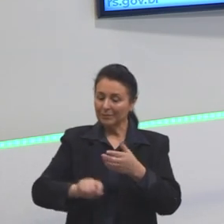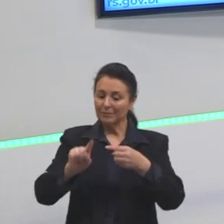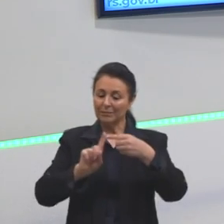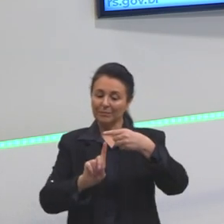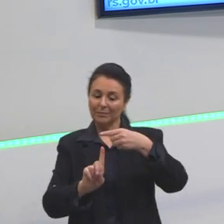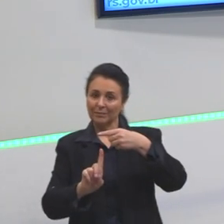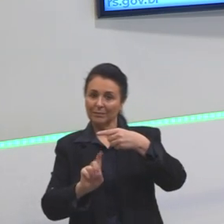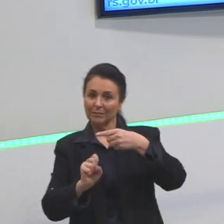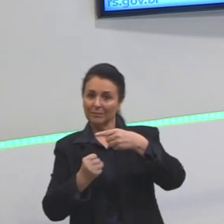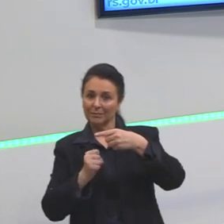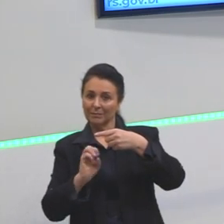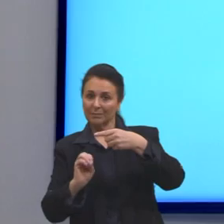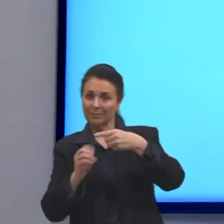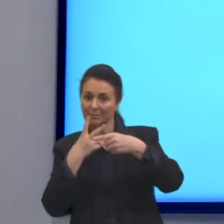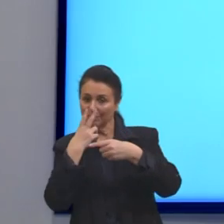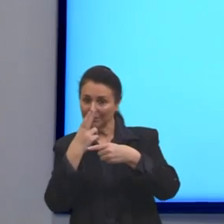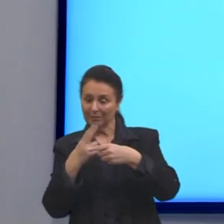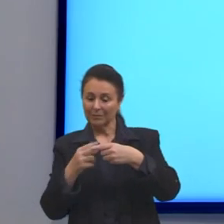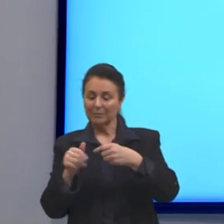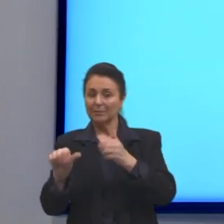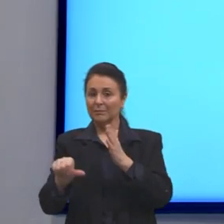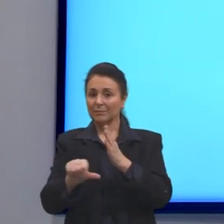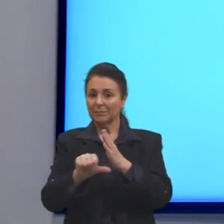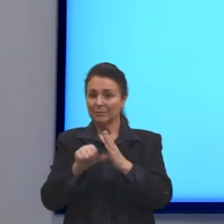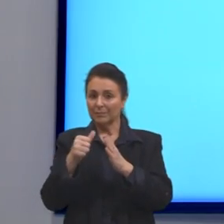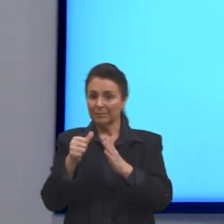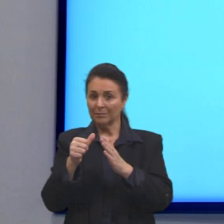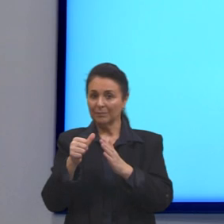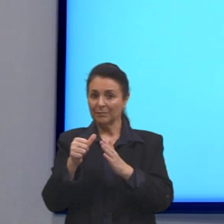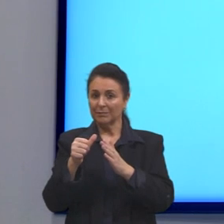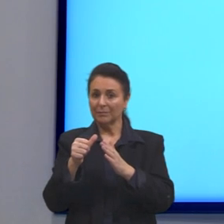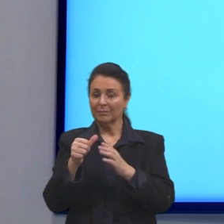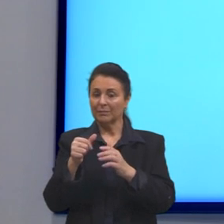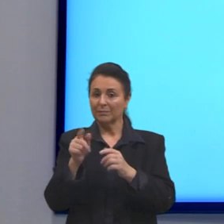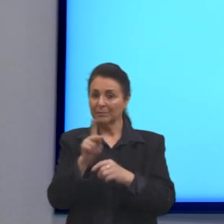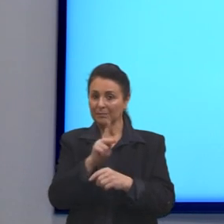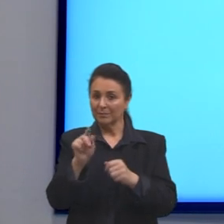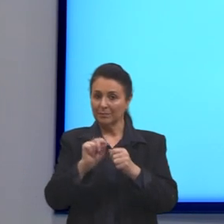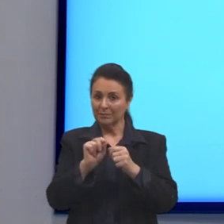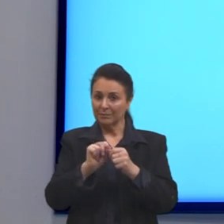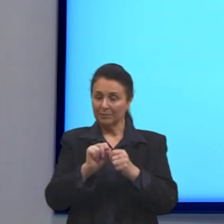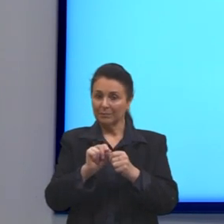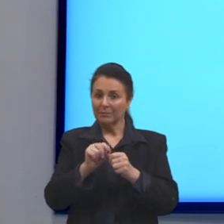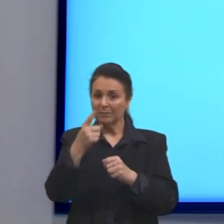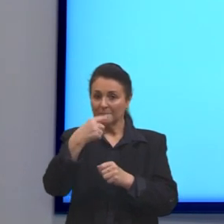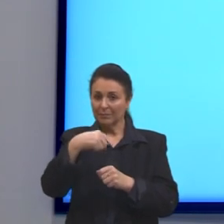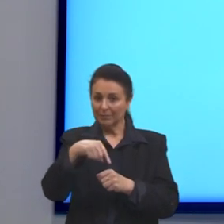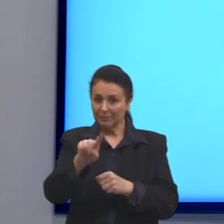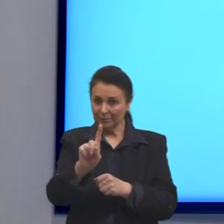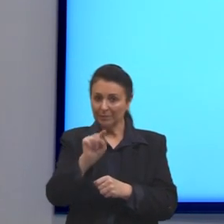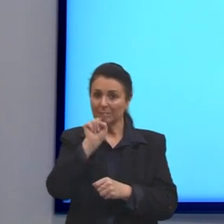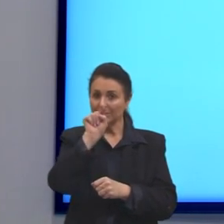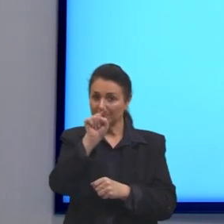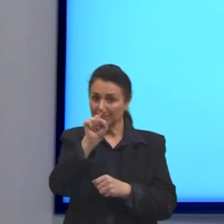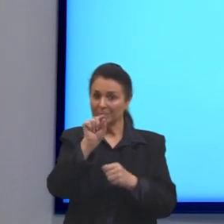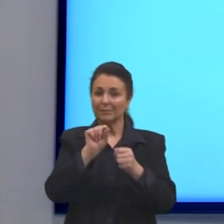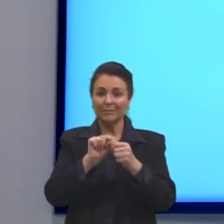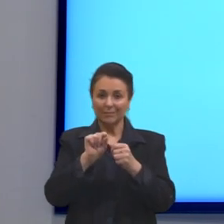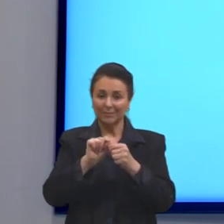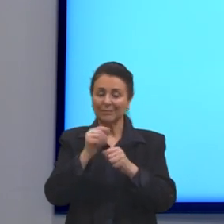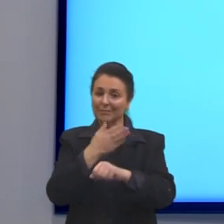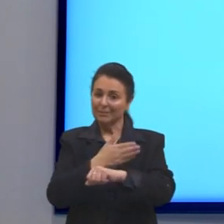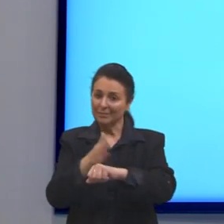180. O primeiro, então, eu fiz com vocês. Os demais, eu deixo aqui as respostas para vocês